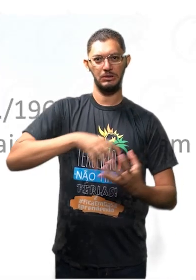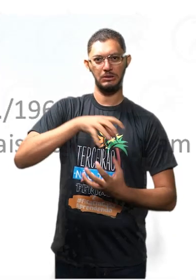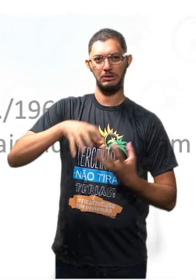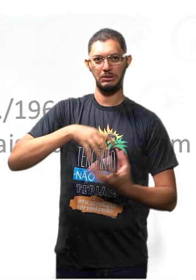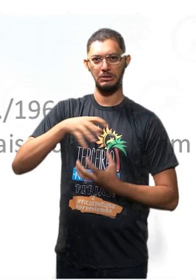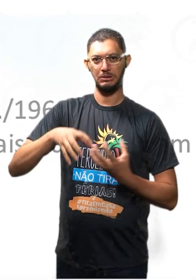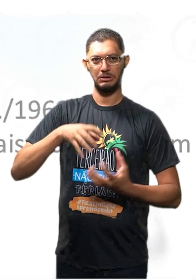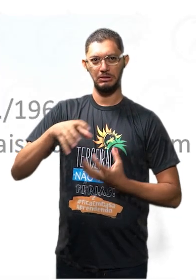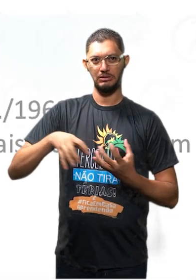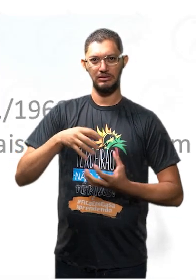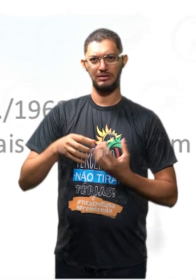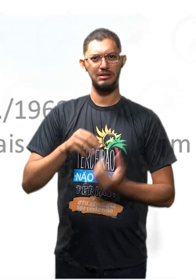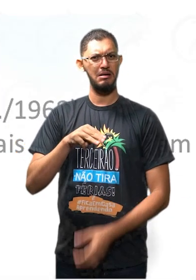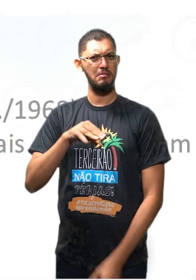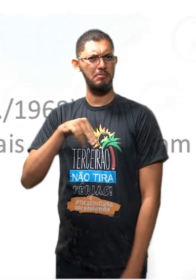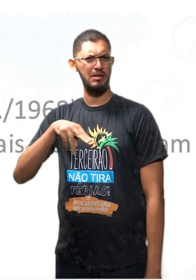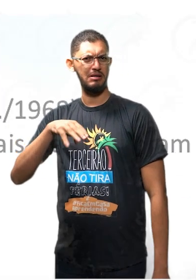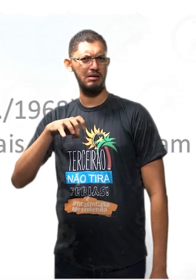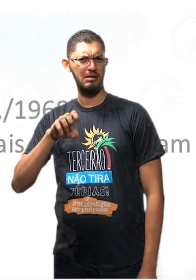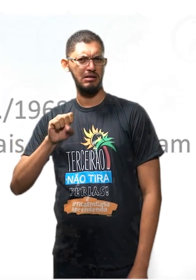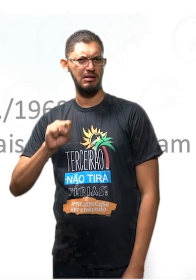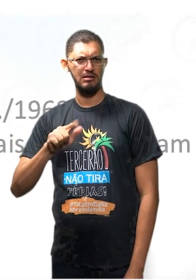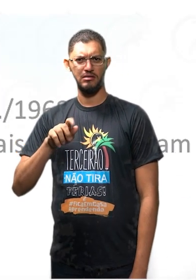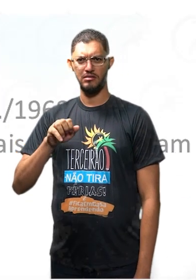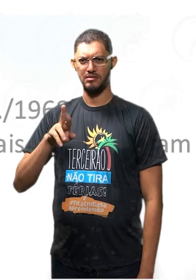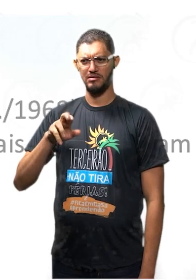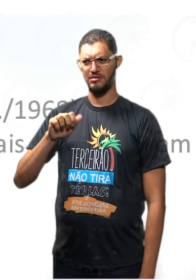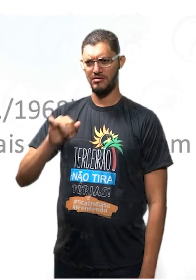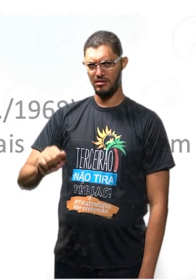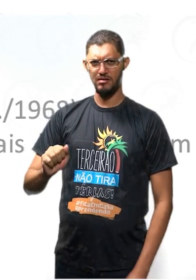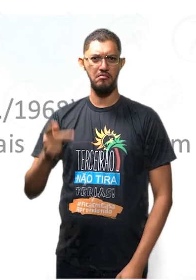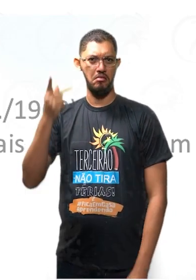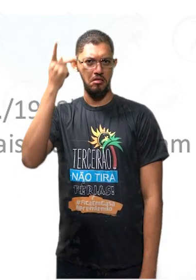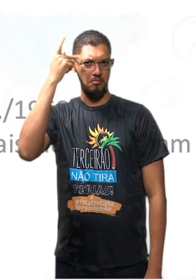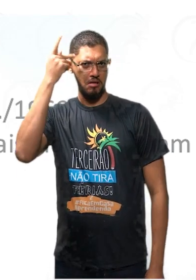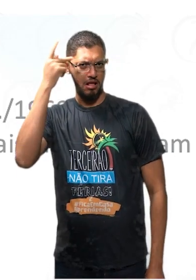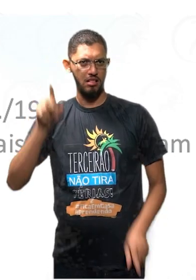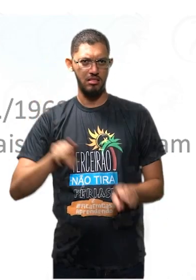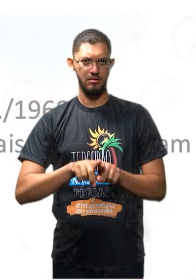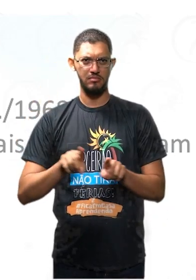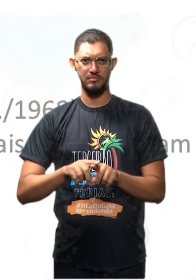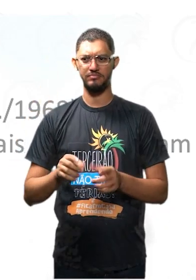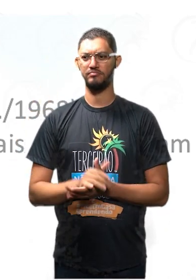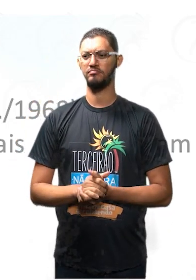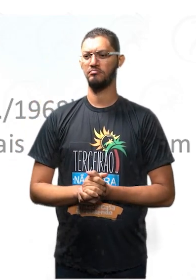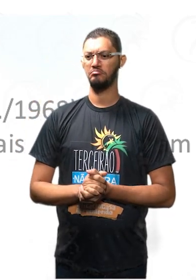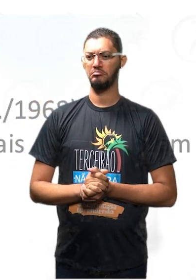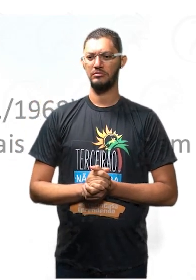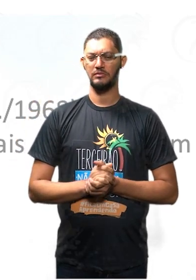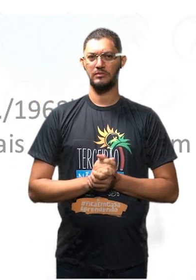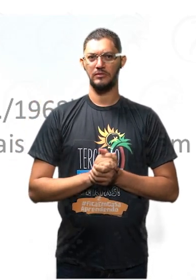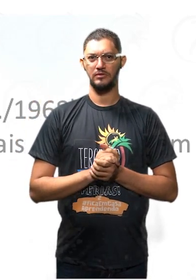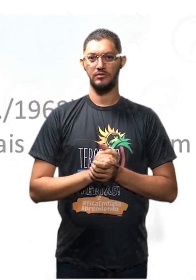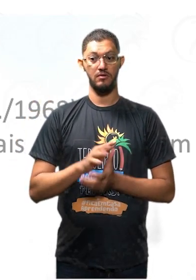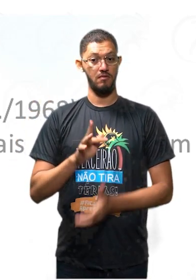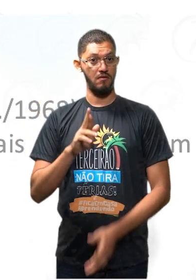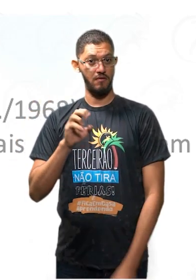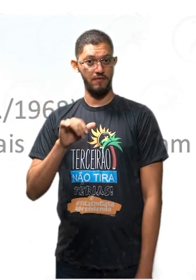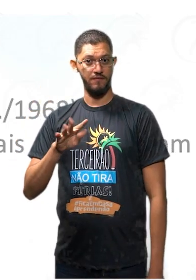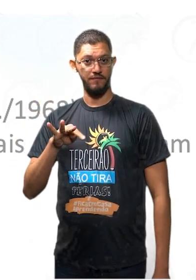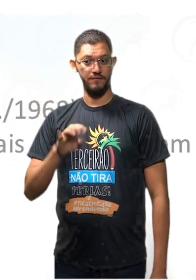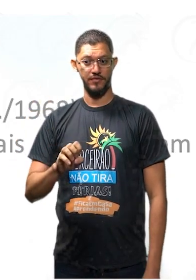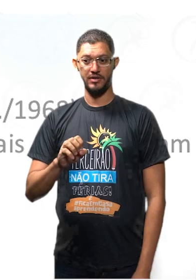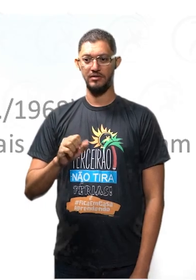contagem em Minas Gerais, Osasco, São Paulo, frente ampla, botei em negrito, hein?